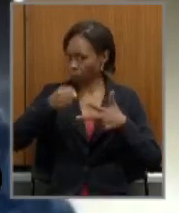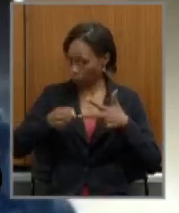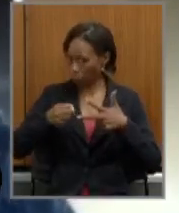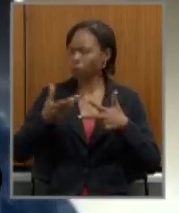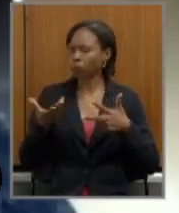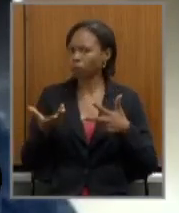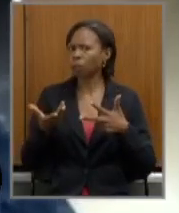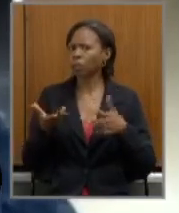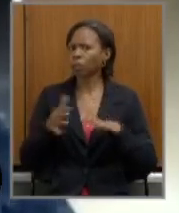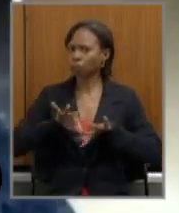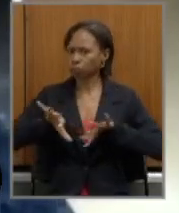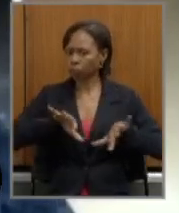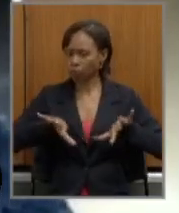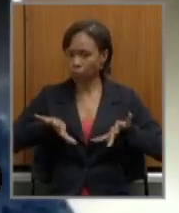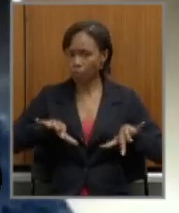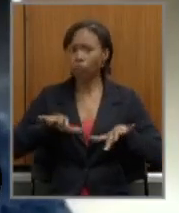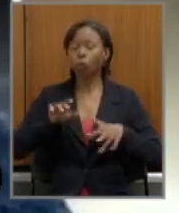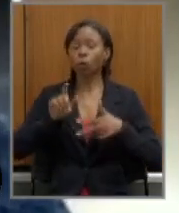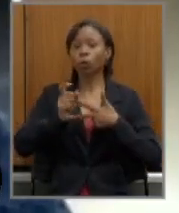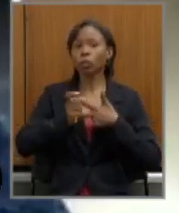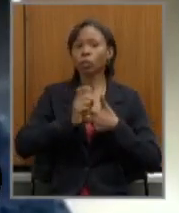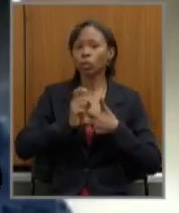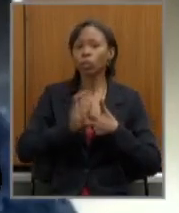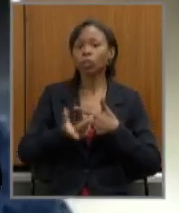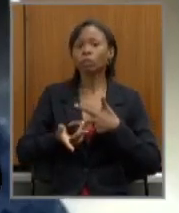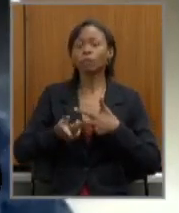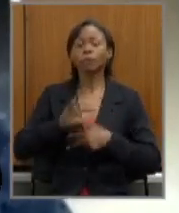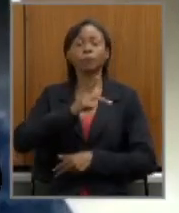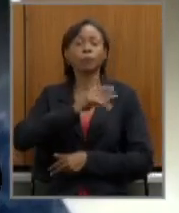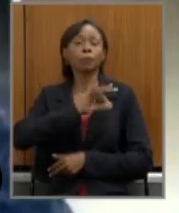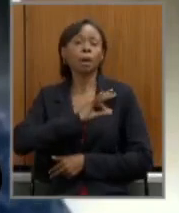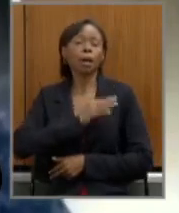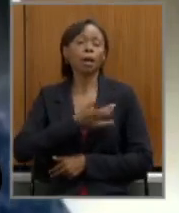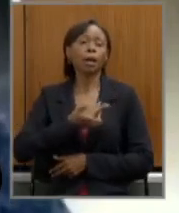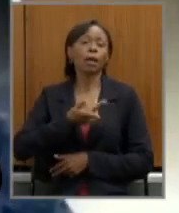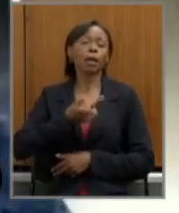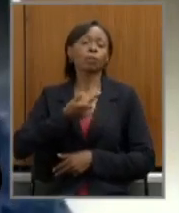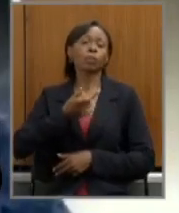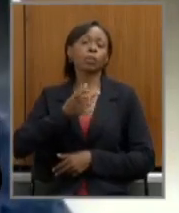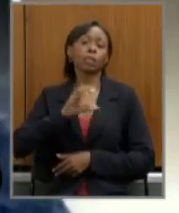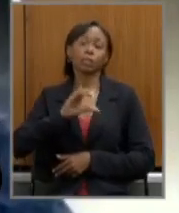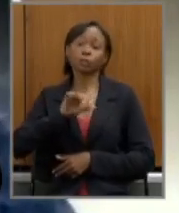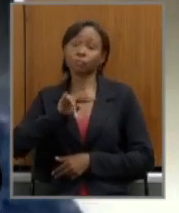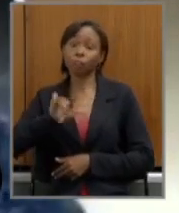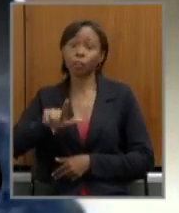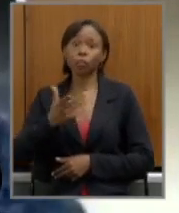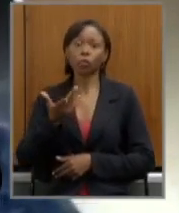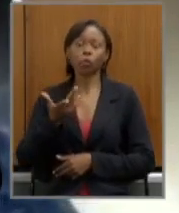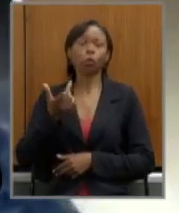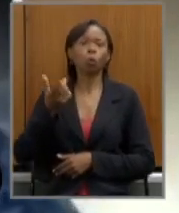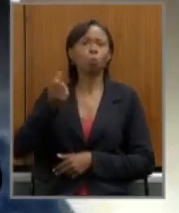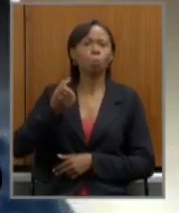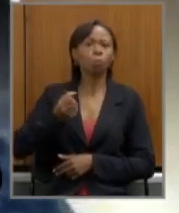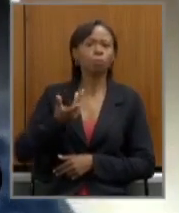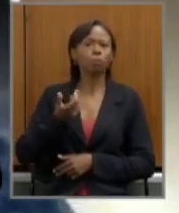separando sempre executivo PM civis pensionistas aposentados